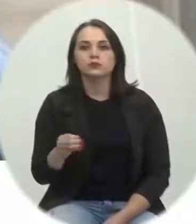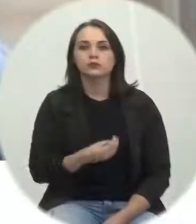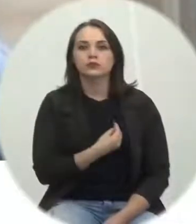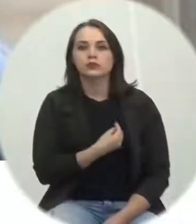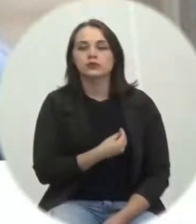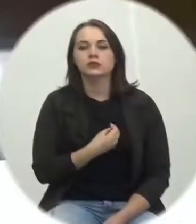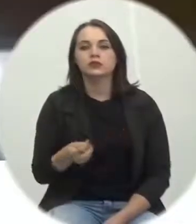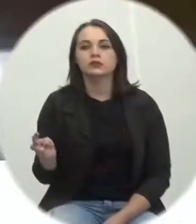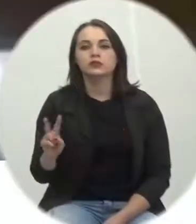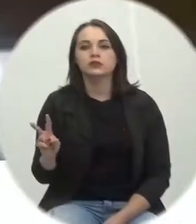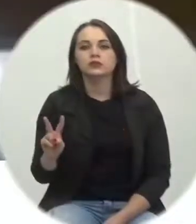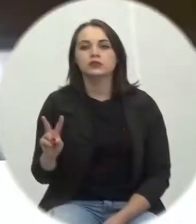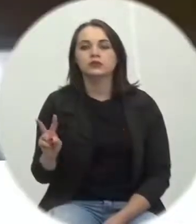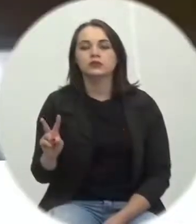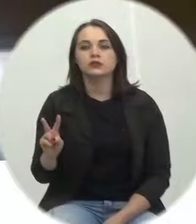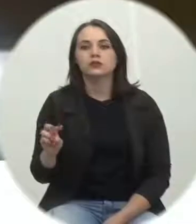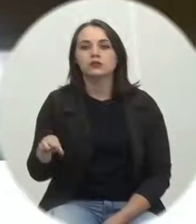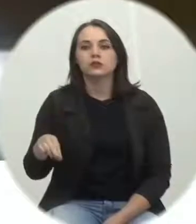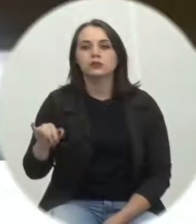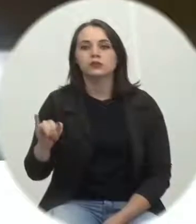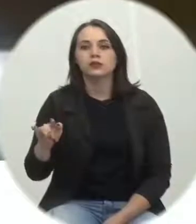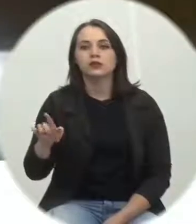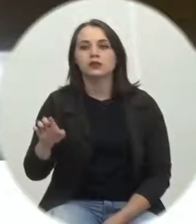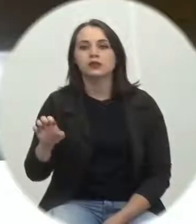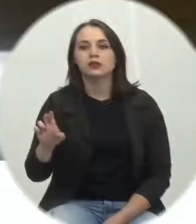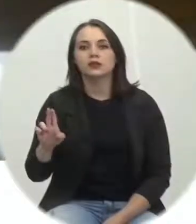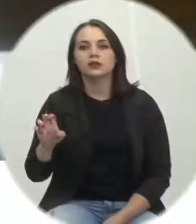Presente. Presente, vereador Miguel Pierini.